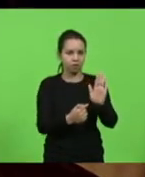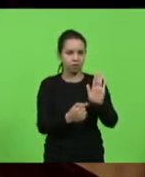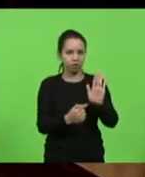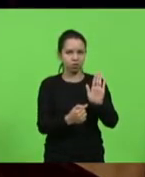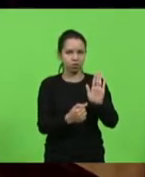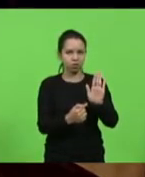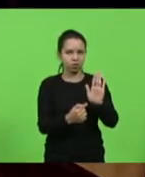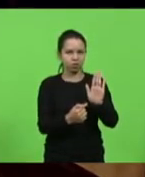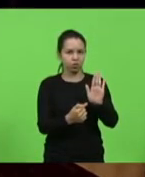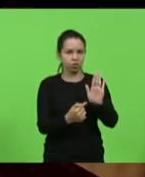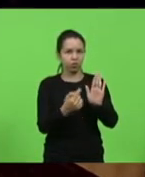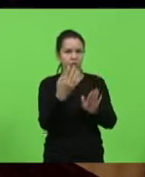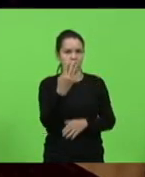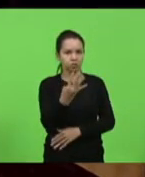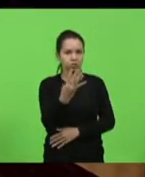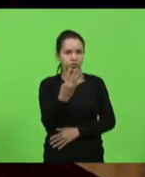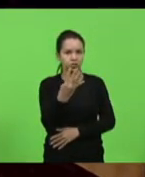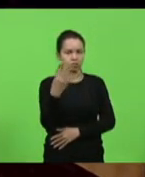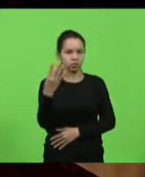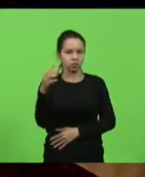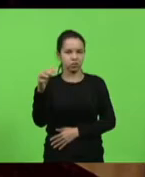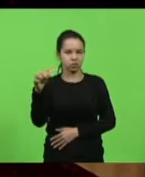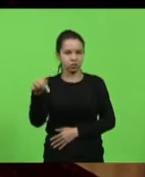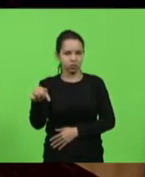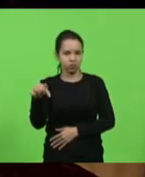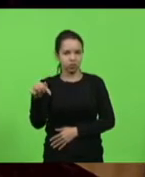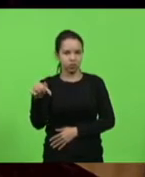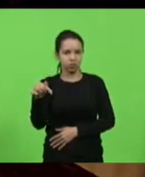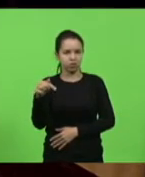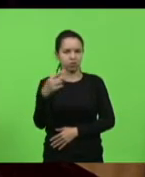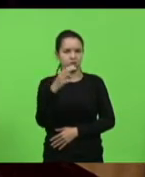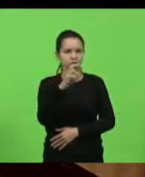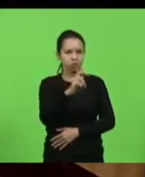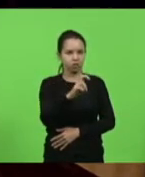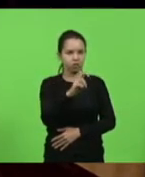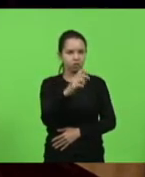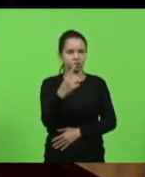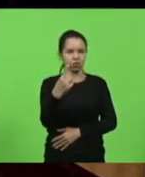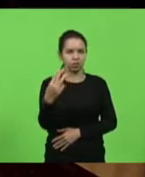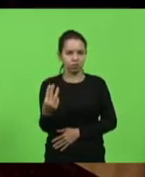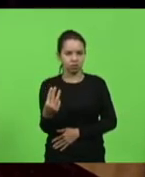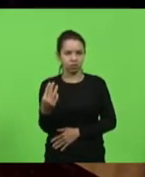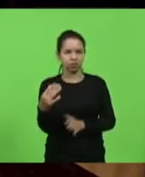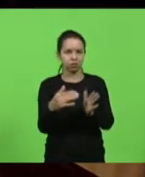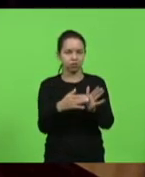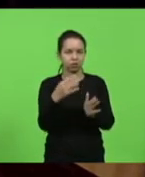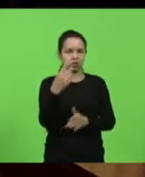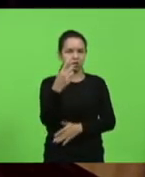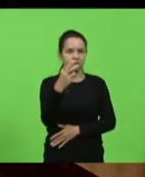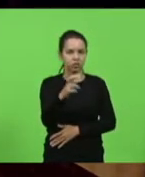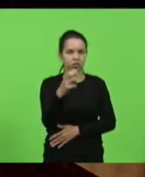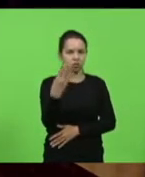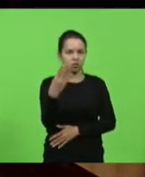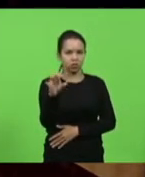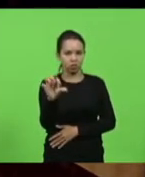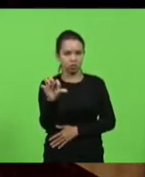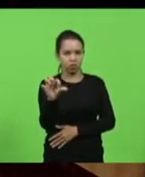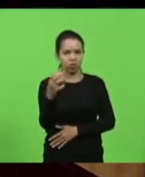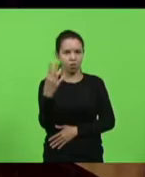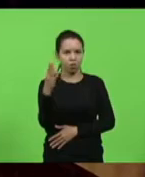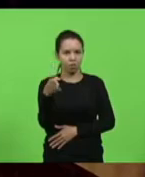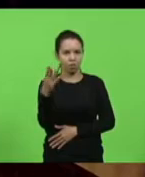489, 513 e 549-2020 deixaram de ser apreciadas.